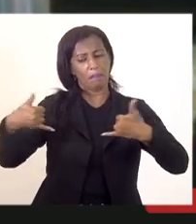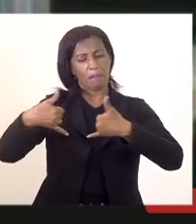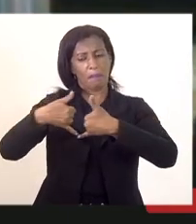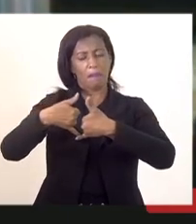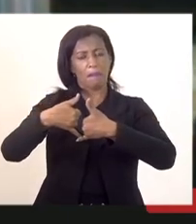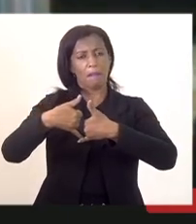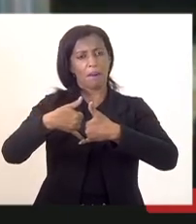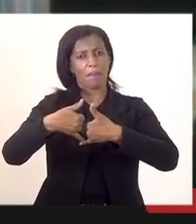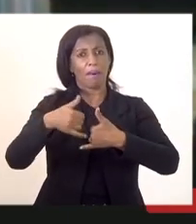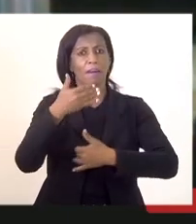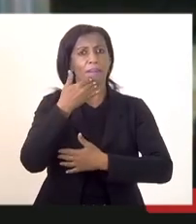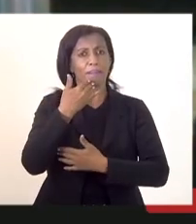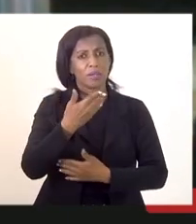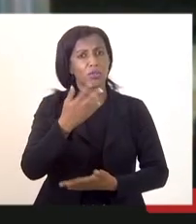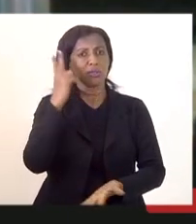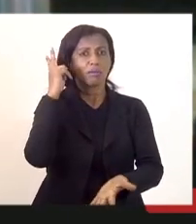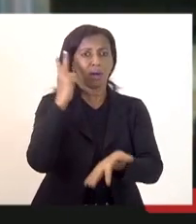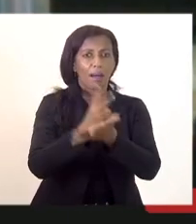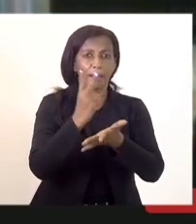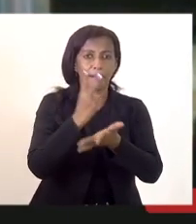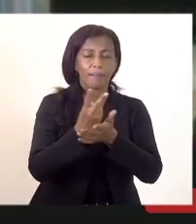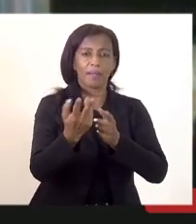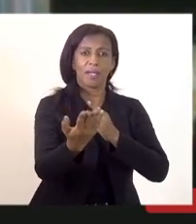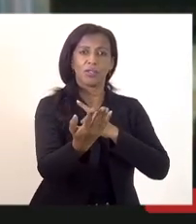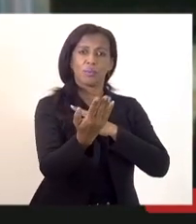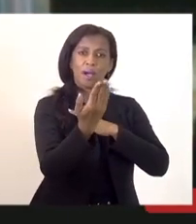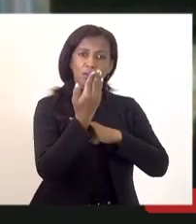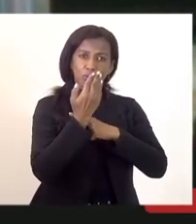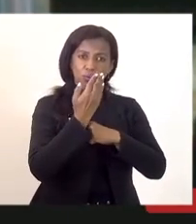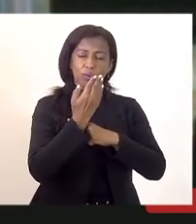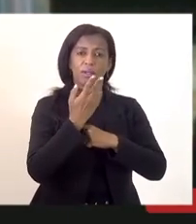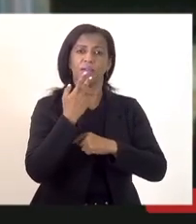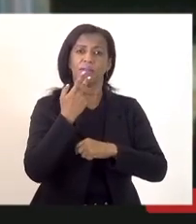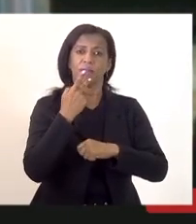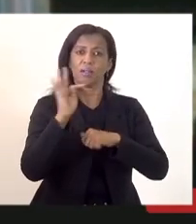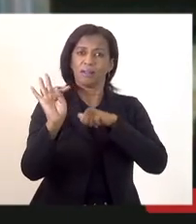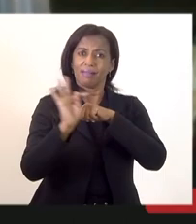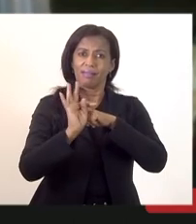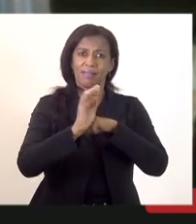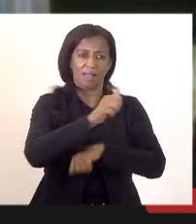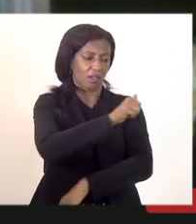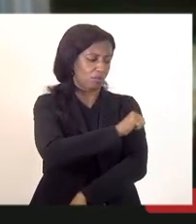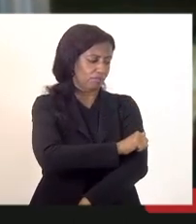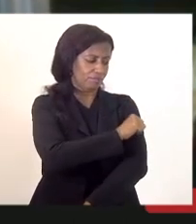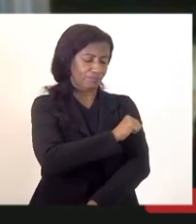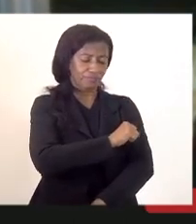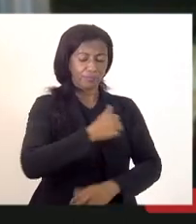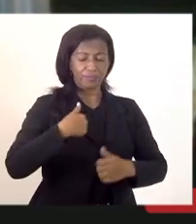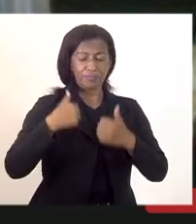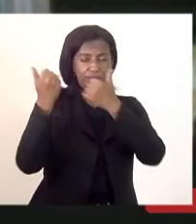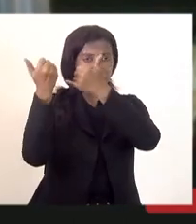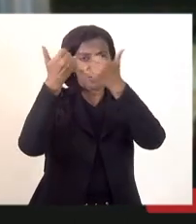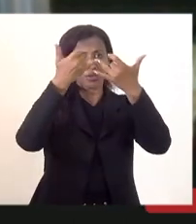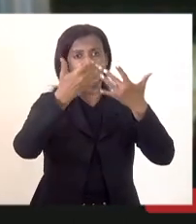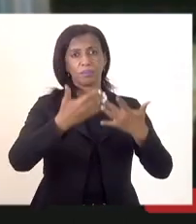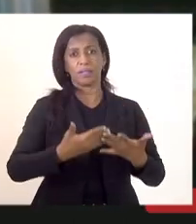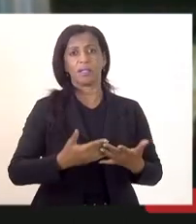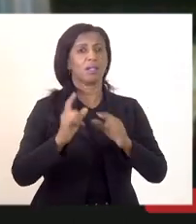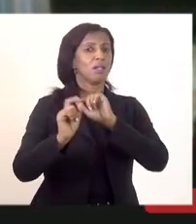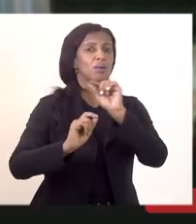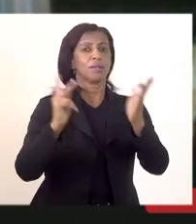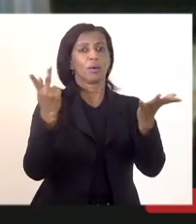pedindo a mesma ajuda em relação a esses técnicos de enfermagem expliquei a ela que o que foi publicado no diário oficial